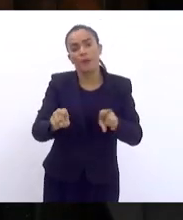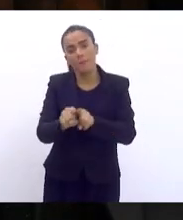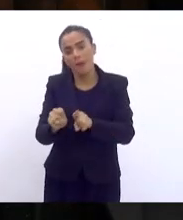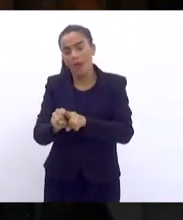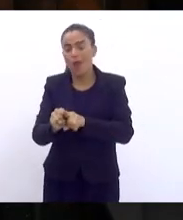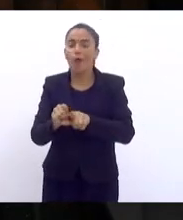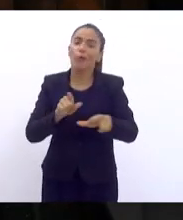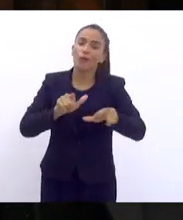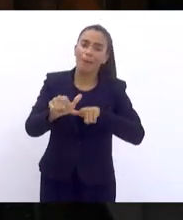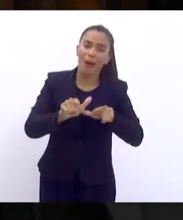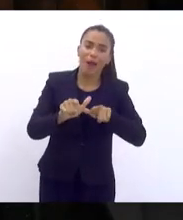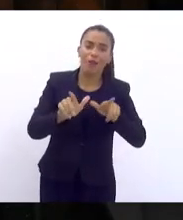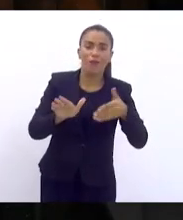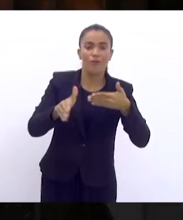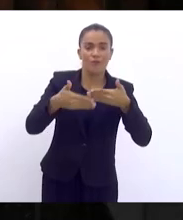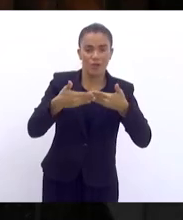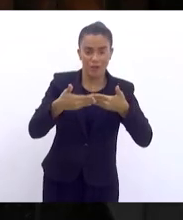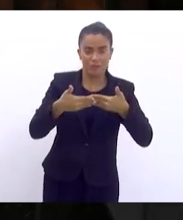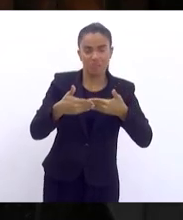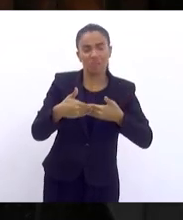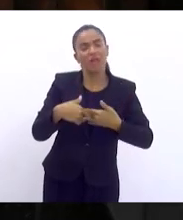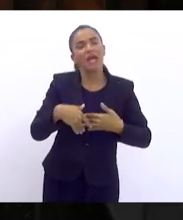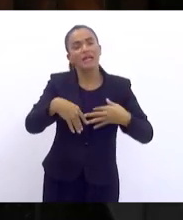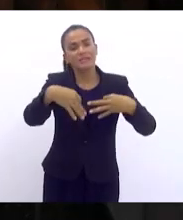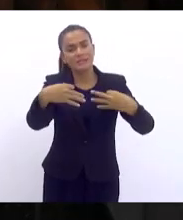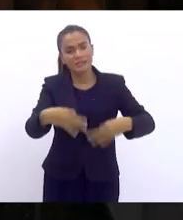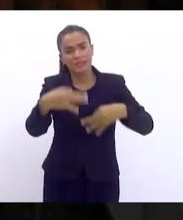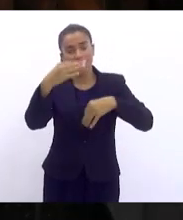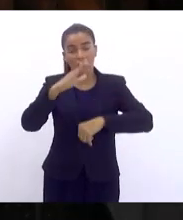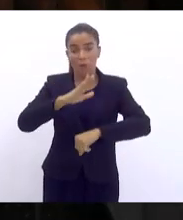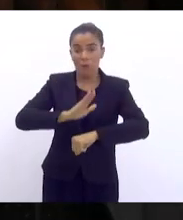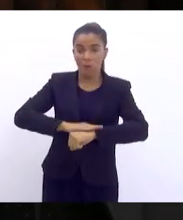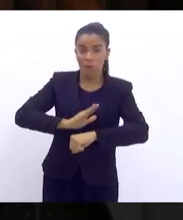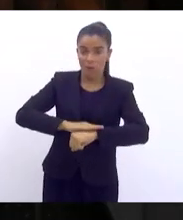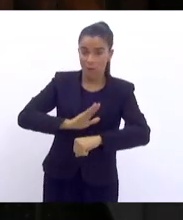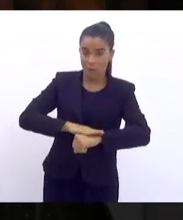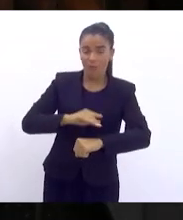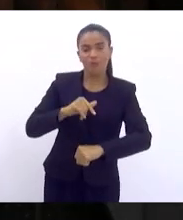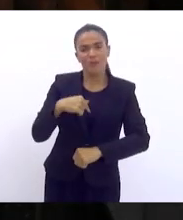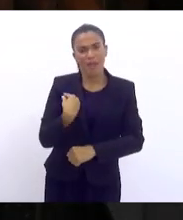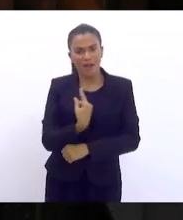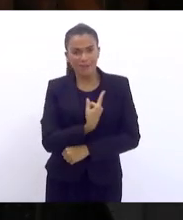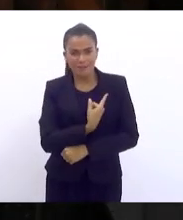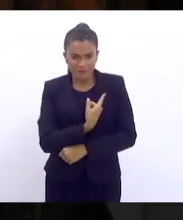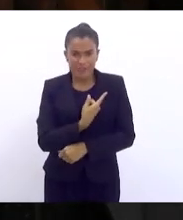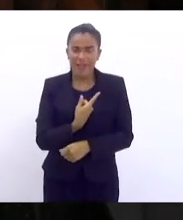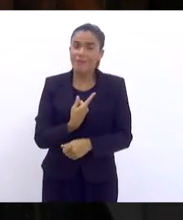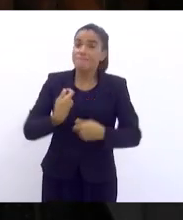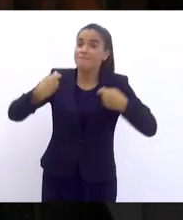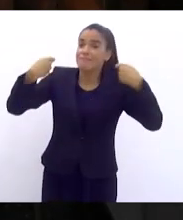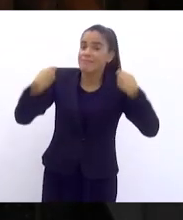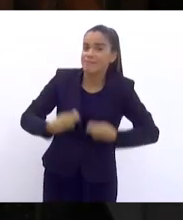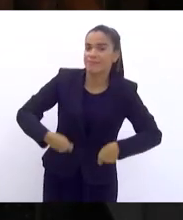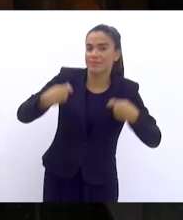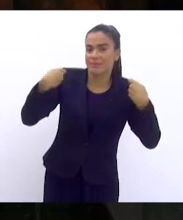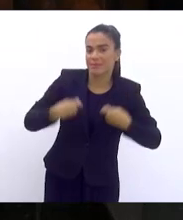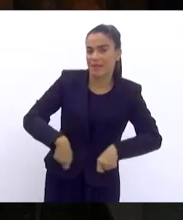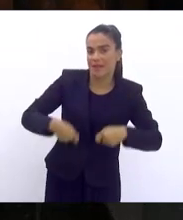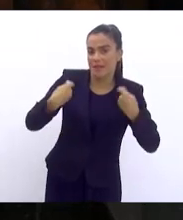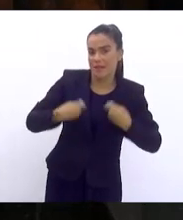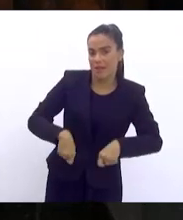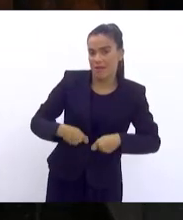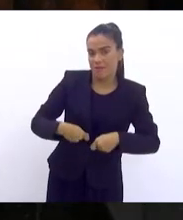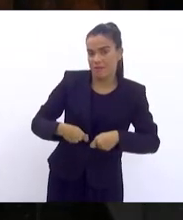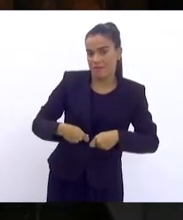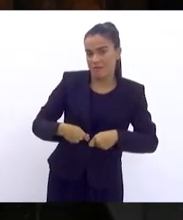expediente final. Porque é exatamente o momento que a gente pode e deve emitir